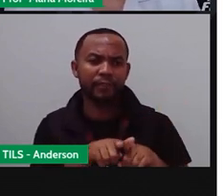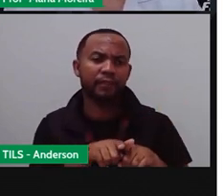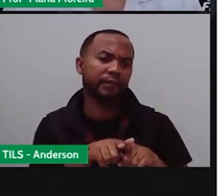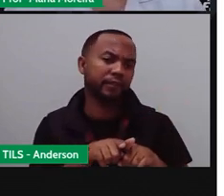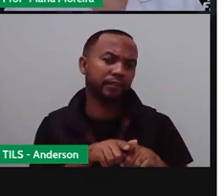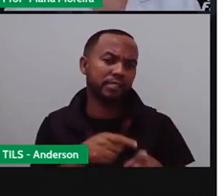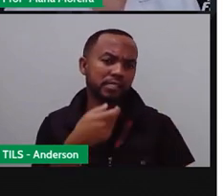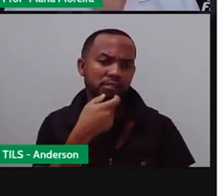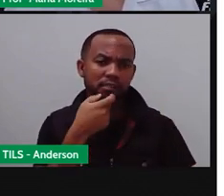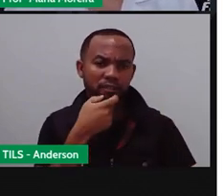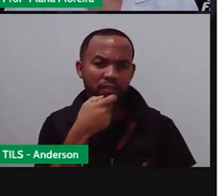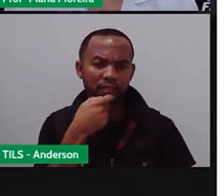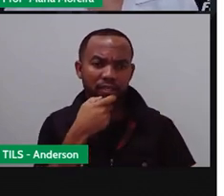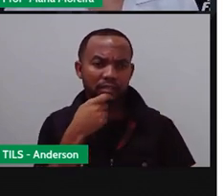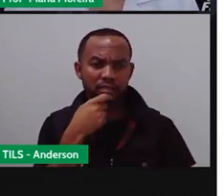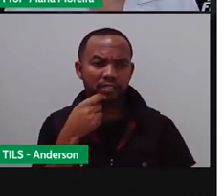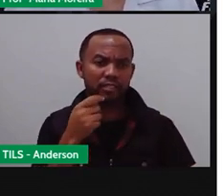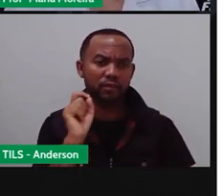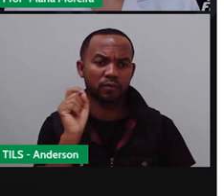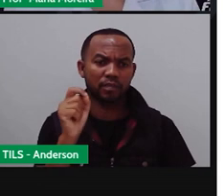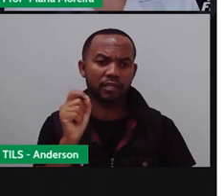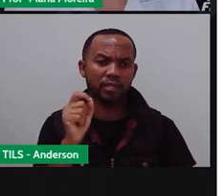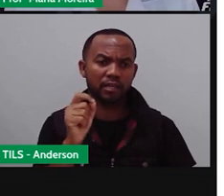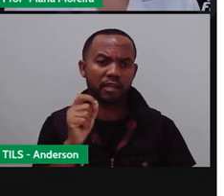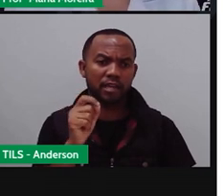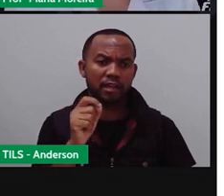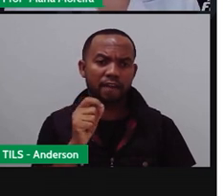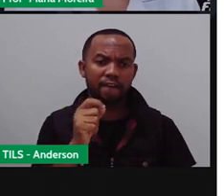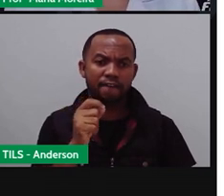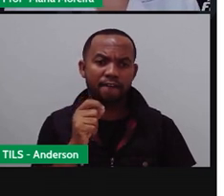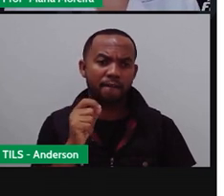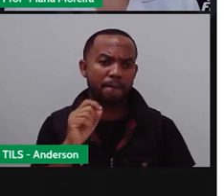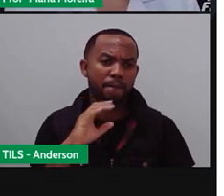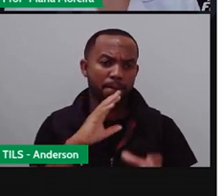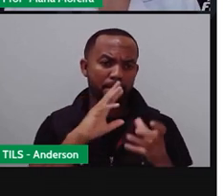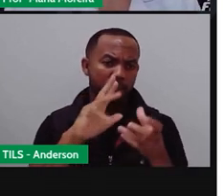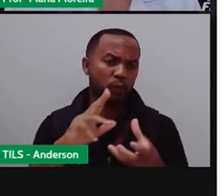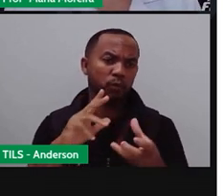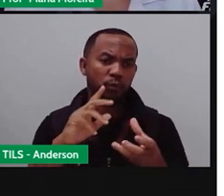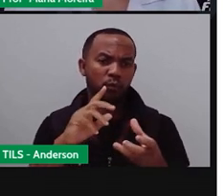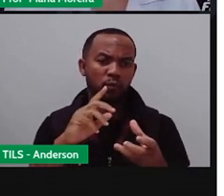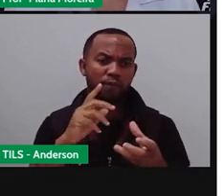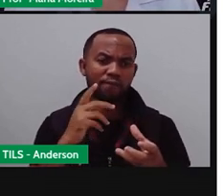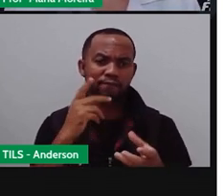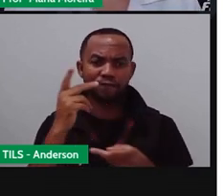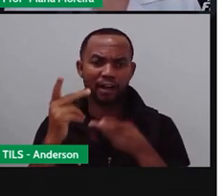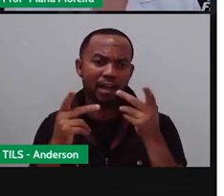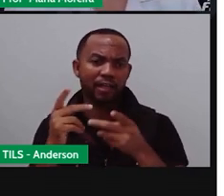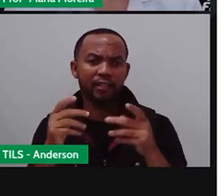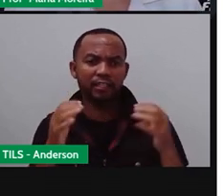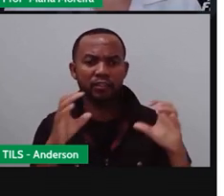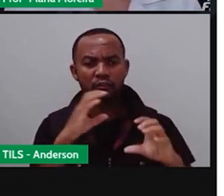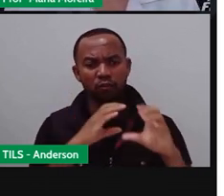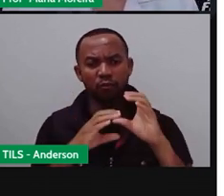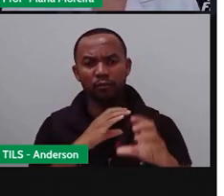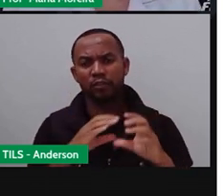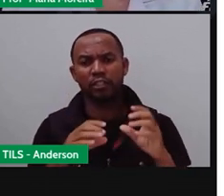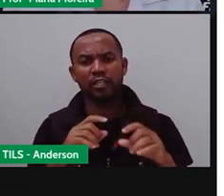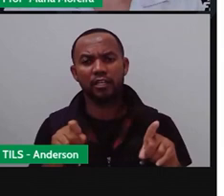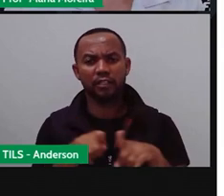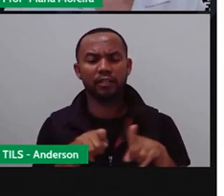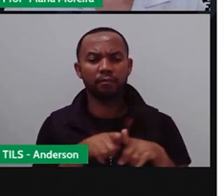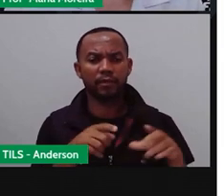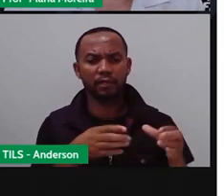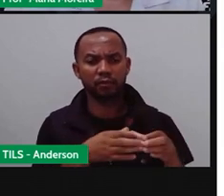se tornou aí a língua mais falada no mundo e seria de melhor compreensão, digamos assim, entre os pesquisadores e